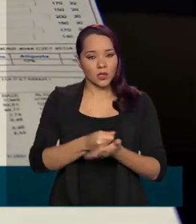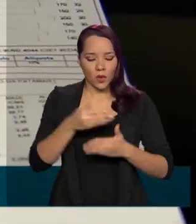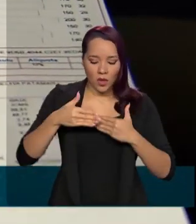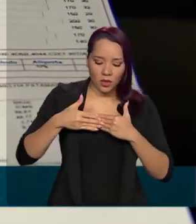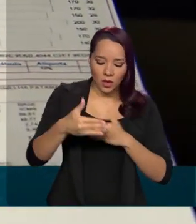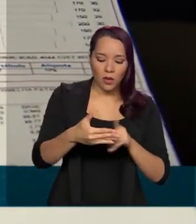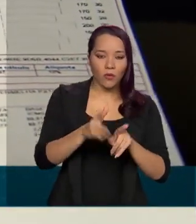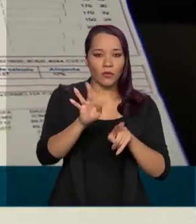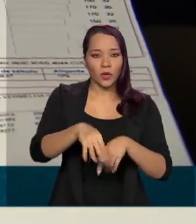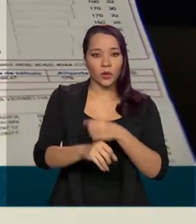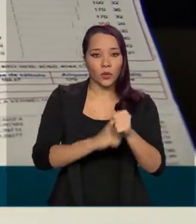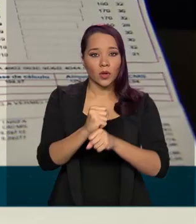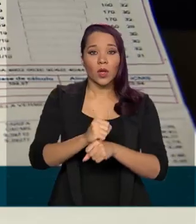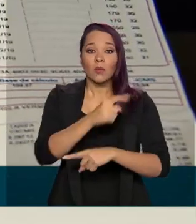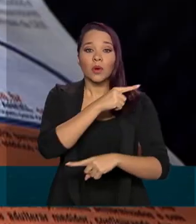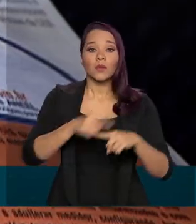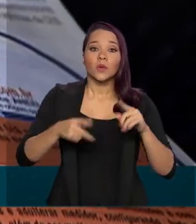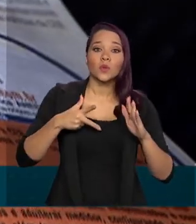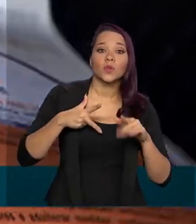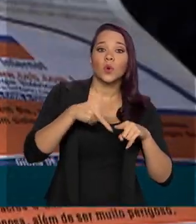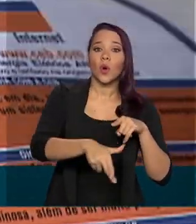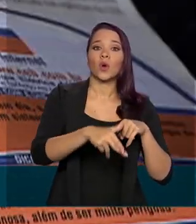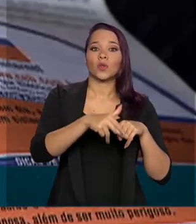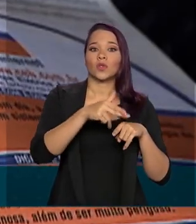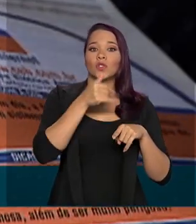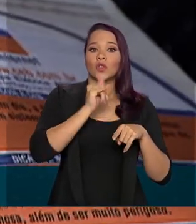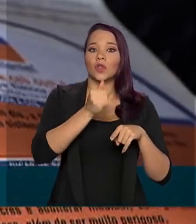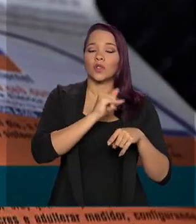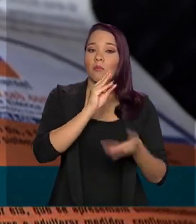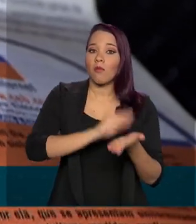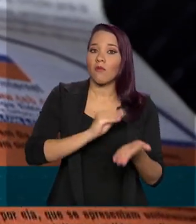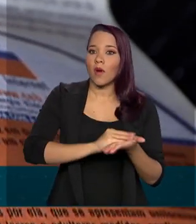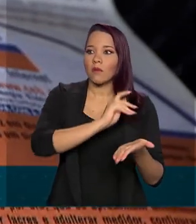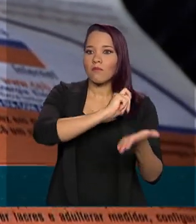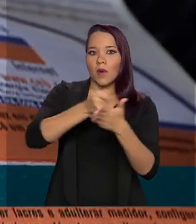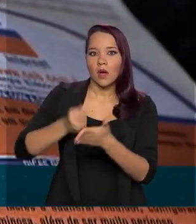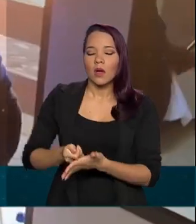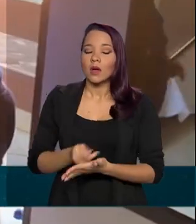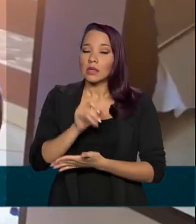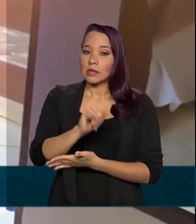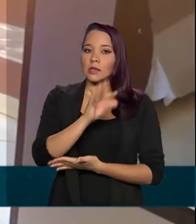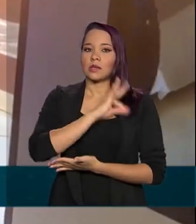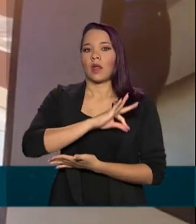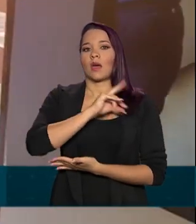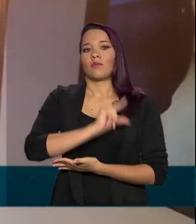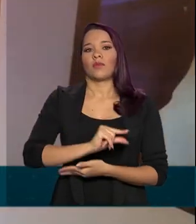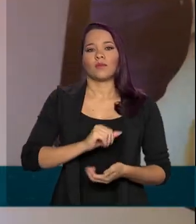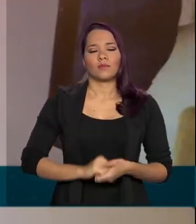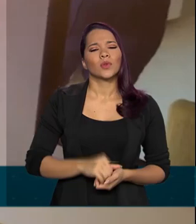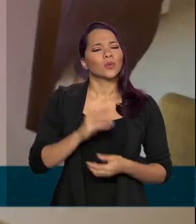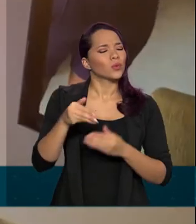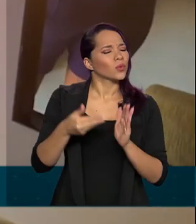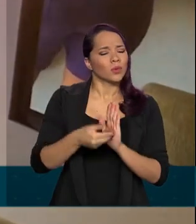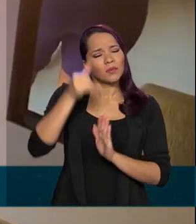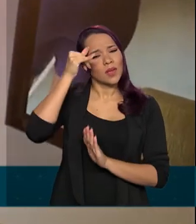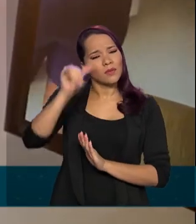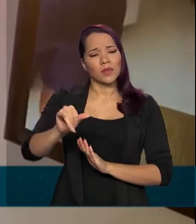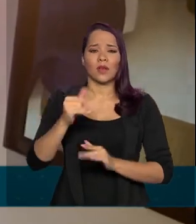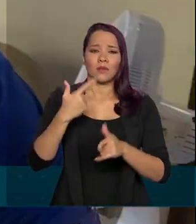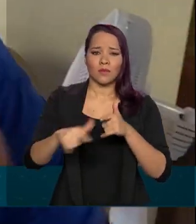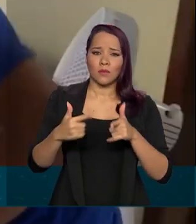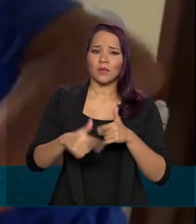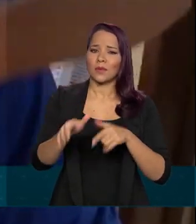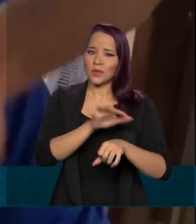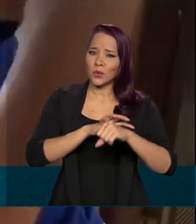do ano a proibição de corte de energia por falta de pagamento de consumidores de baixa renda. Tudo para minimizar os efeitos da Covid